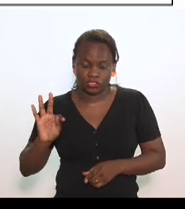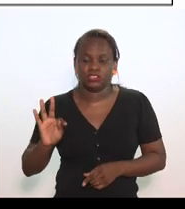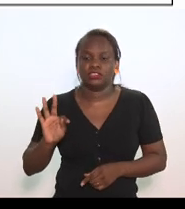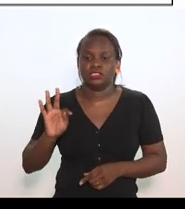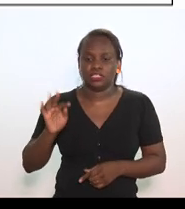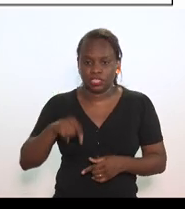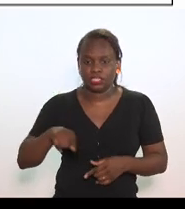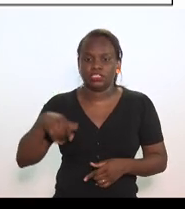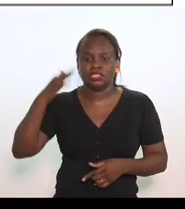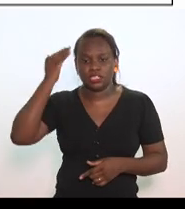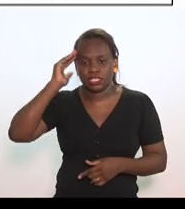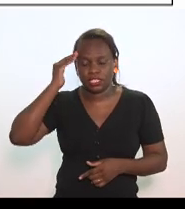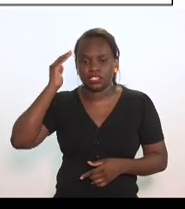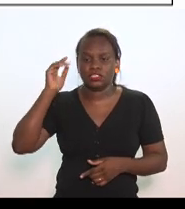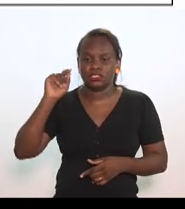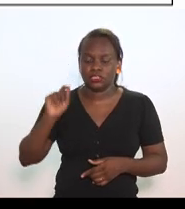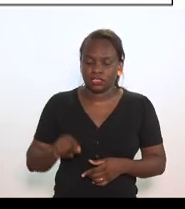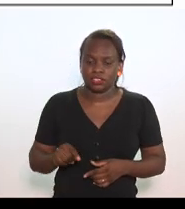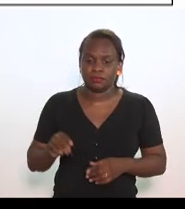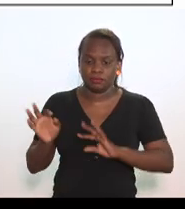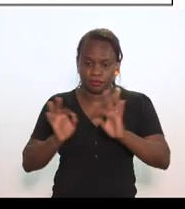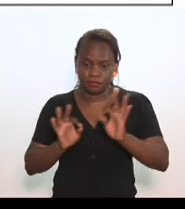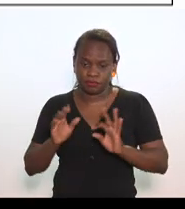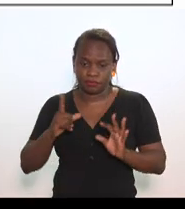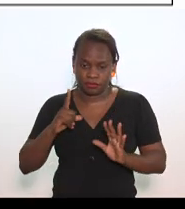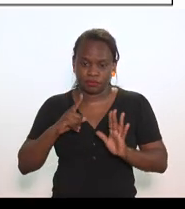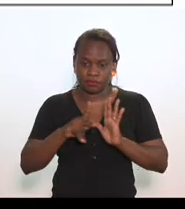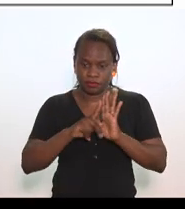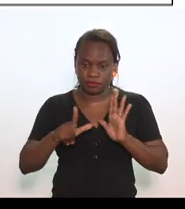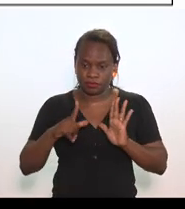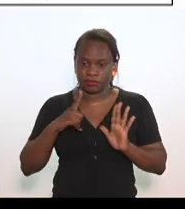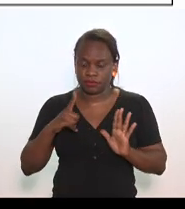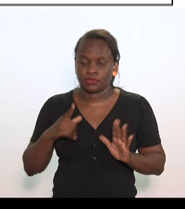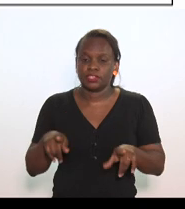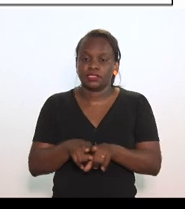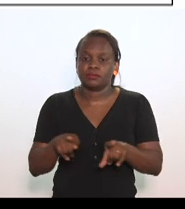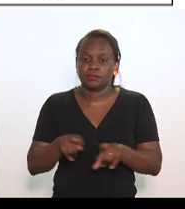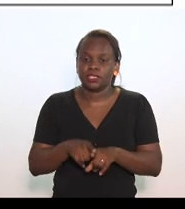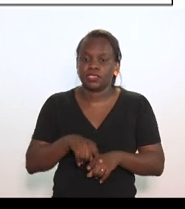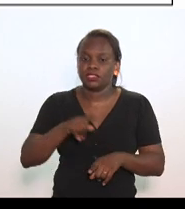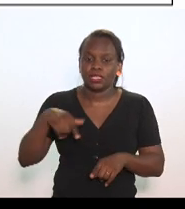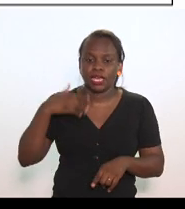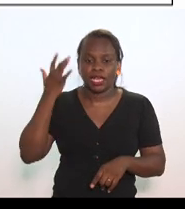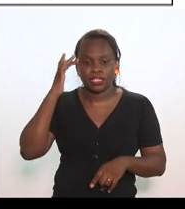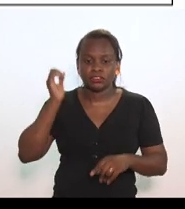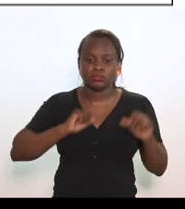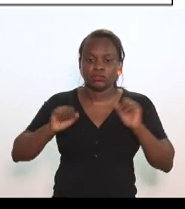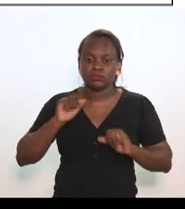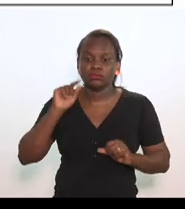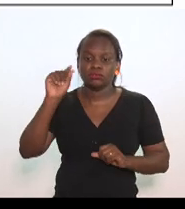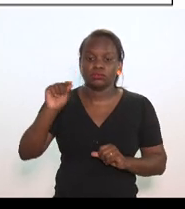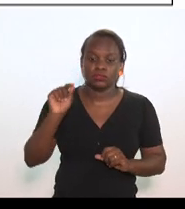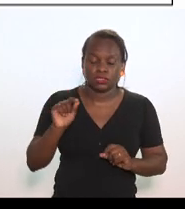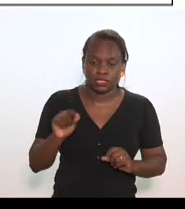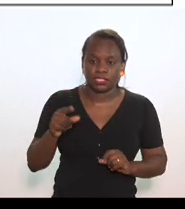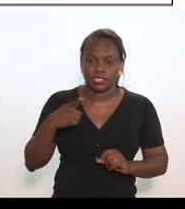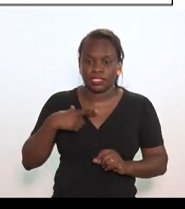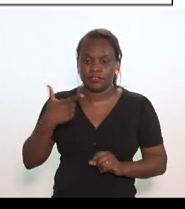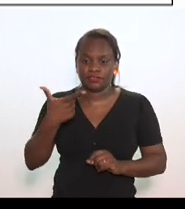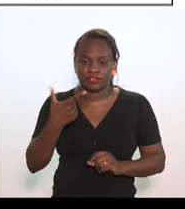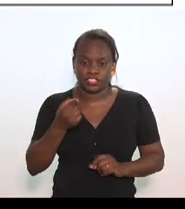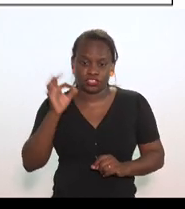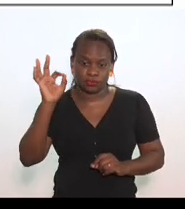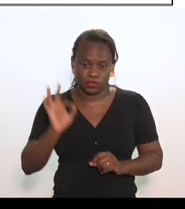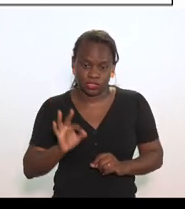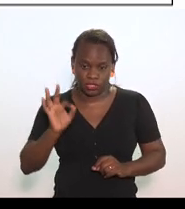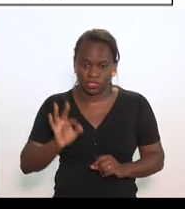a gente entende que está no projeto e as nossas estimativas mostram que a gente tem em torno de 20%